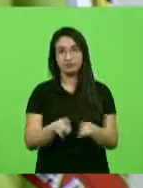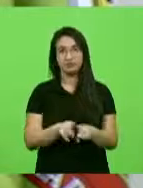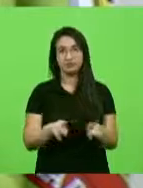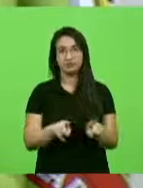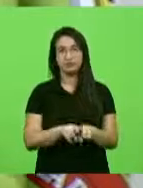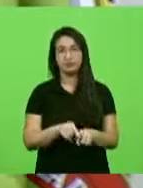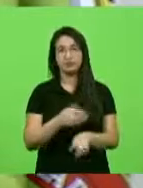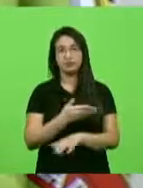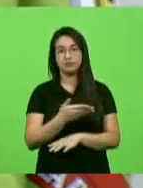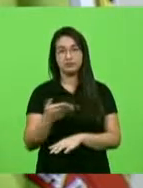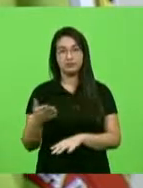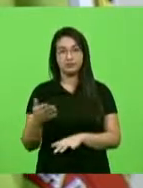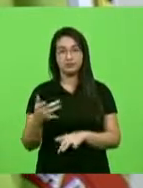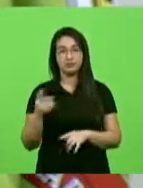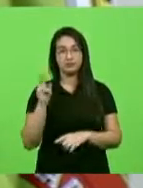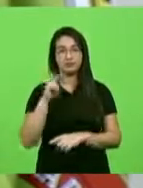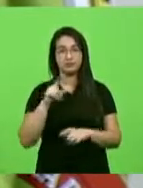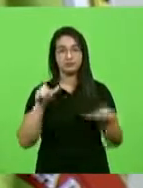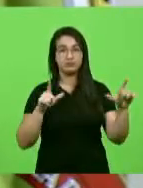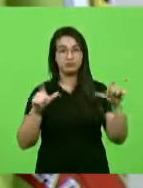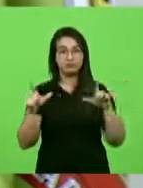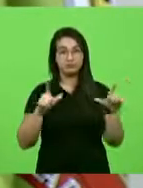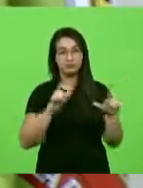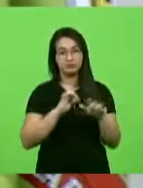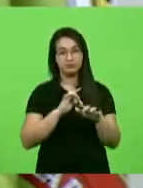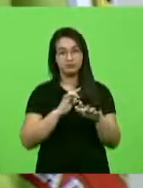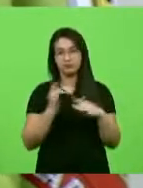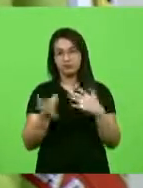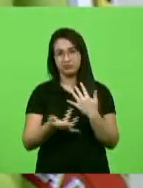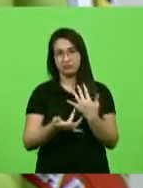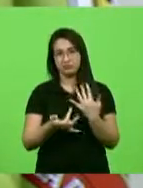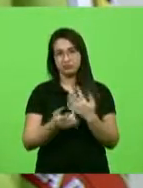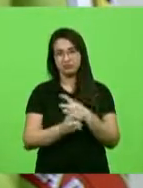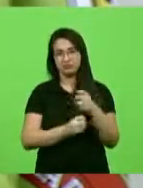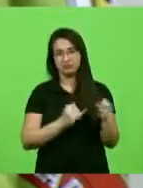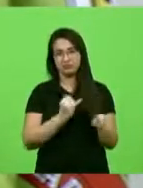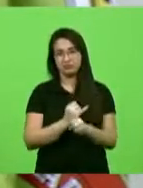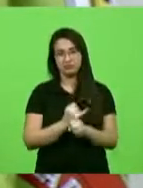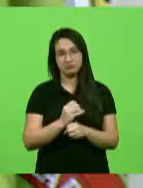nos acompanham pela TVA, pela internet e assim por diante.